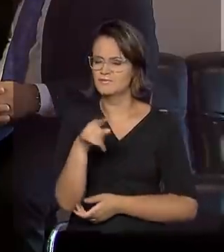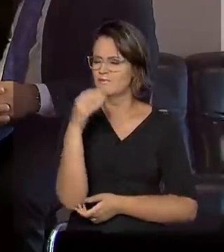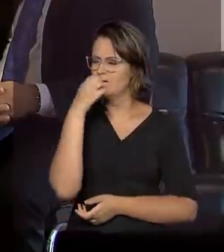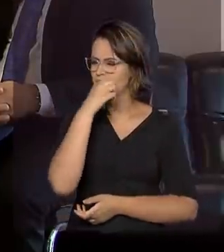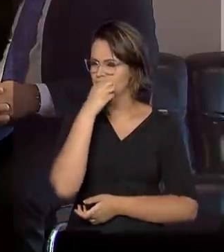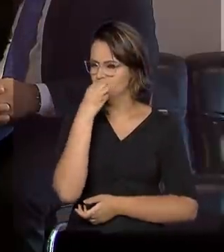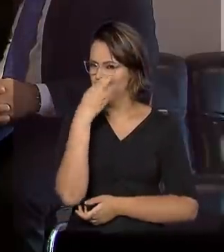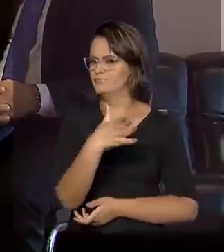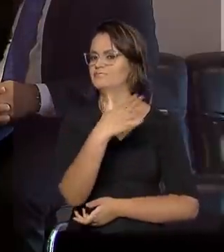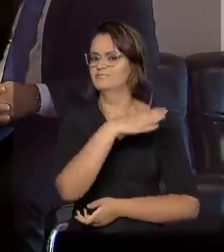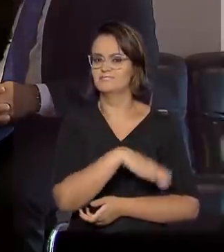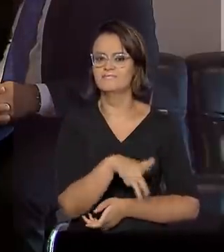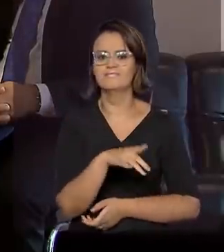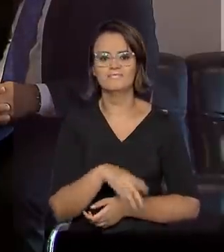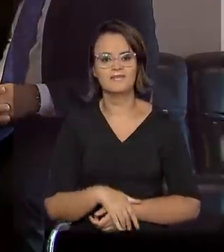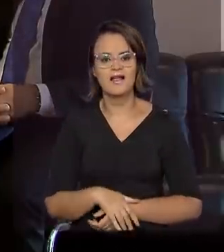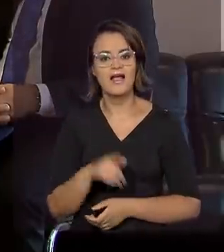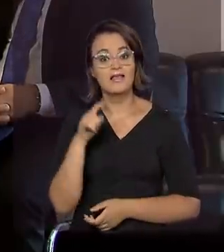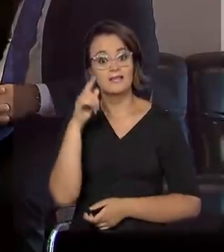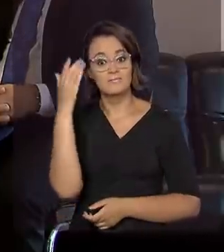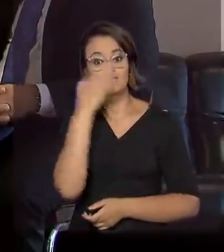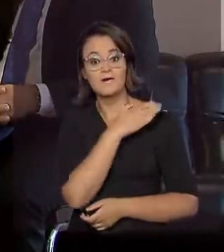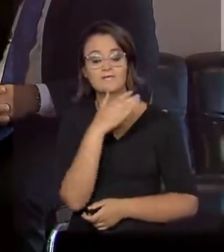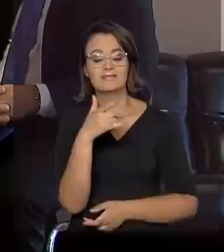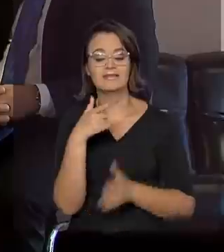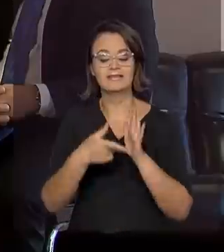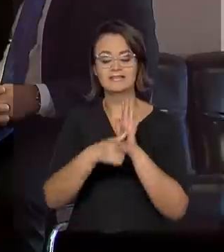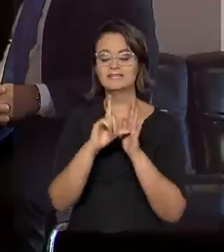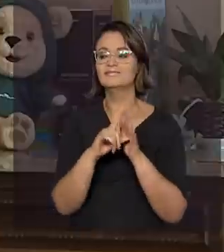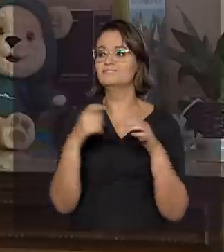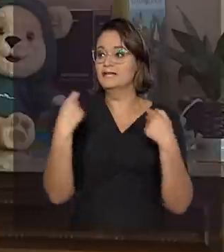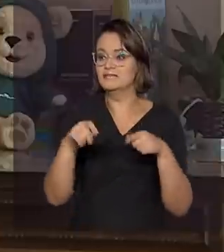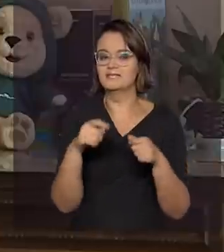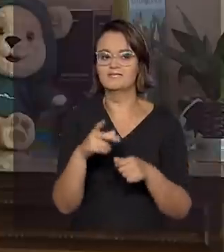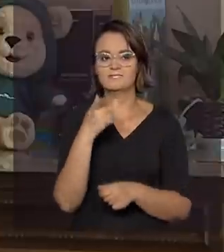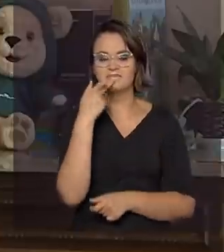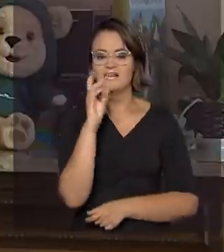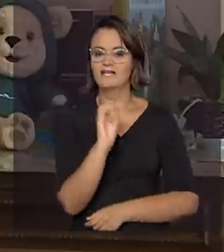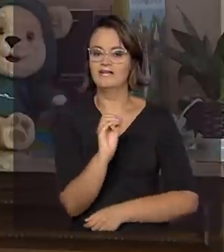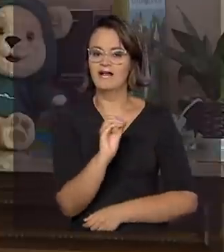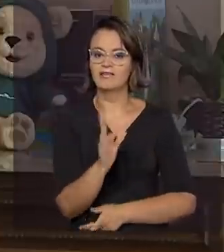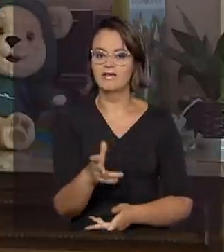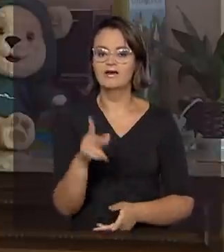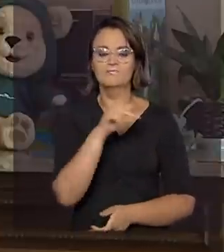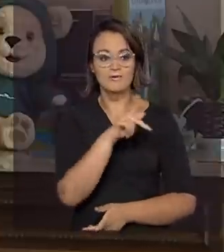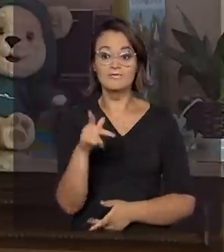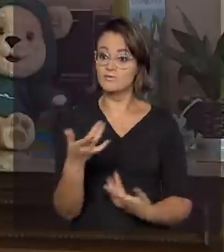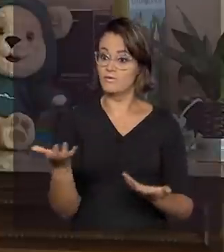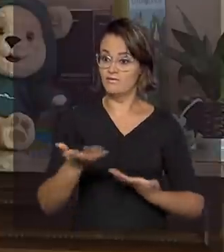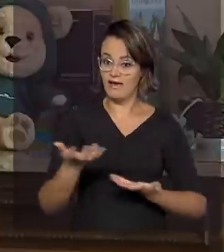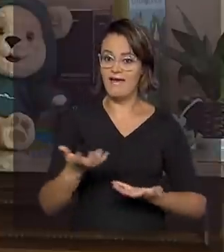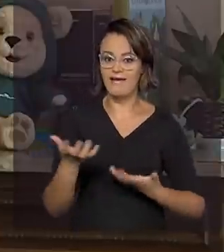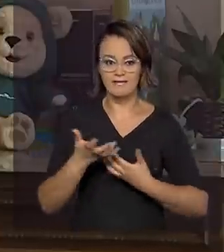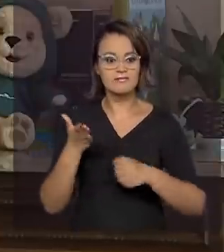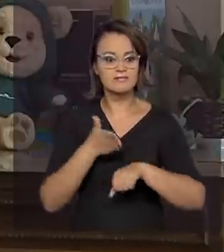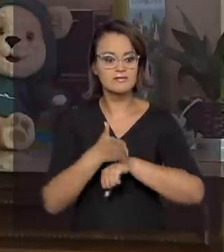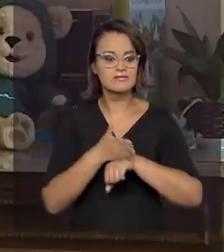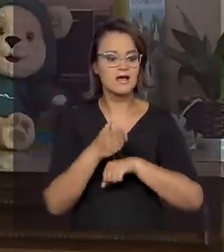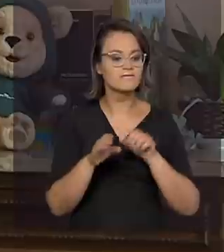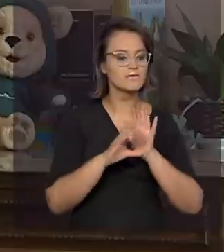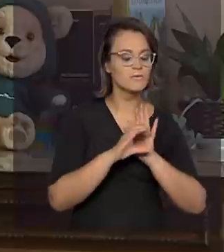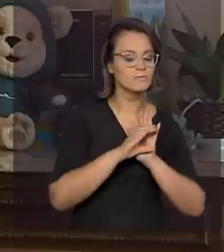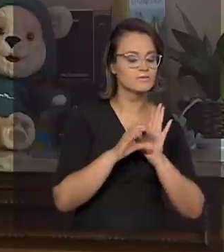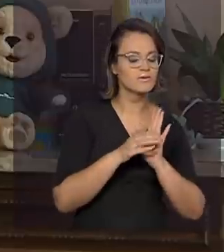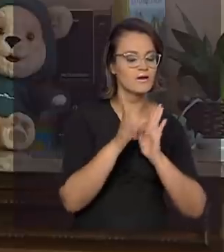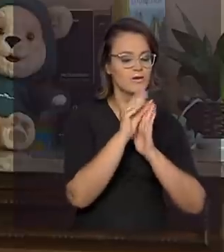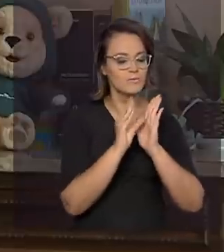demonstra que existia uma demanda reprimida, certo? Os professores querem, sim, acessar conteúdos de cunho